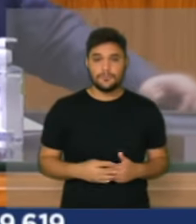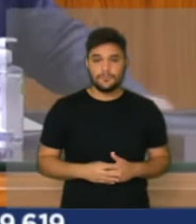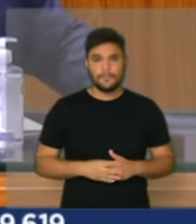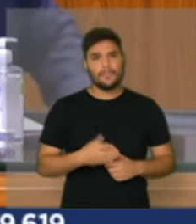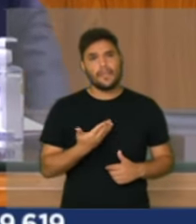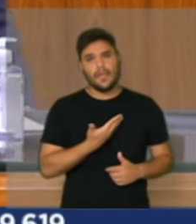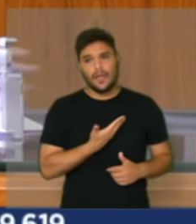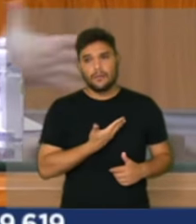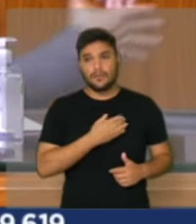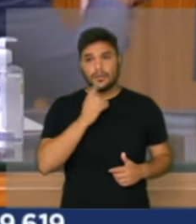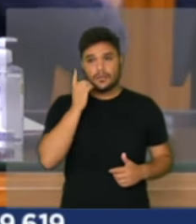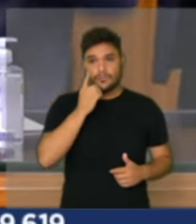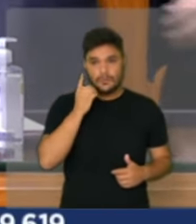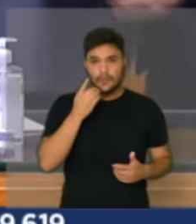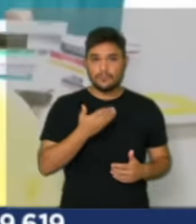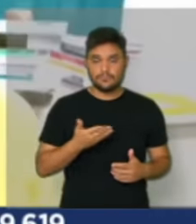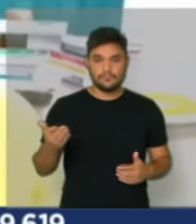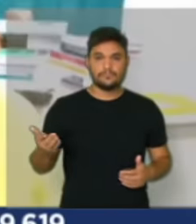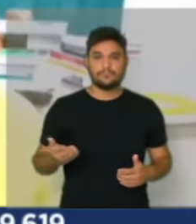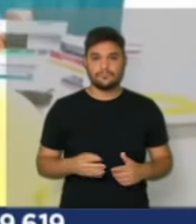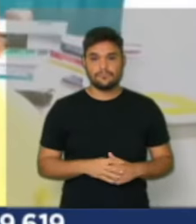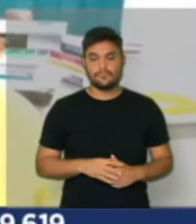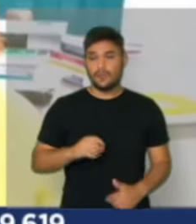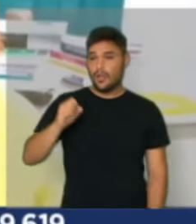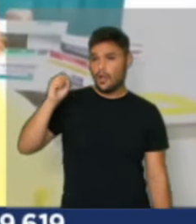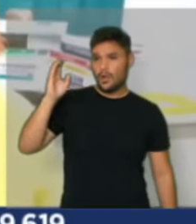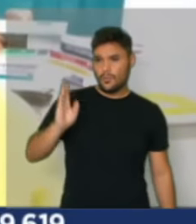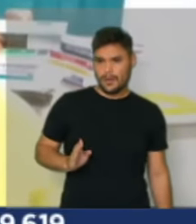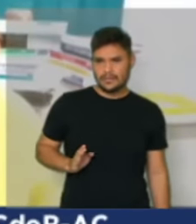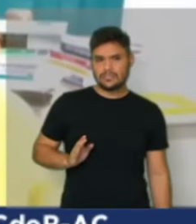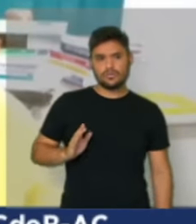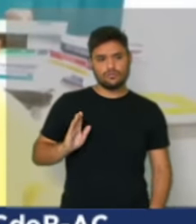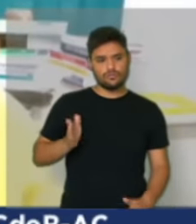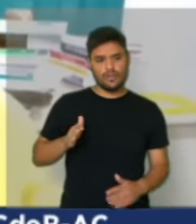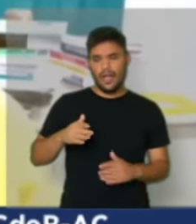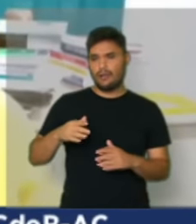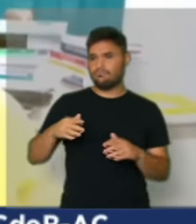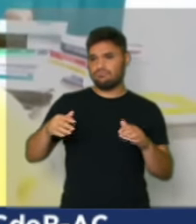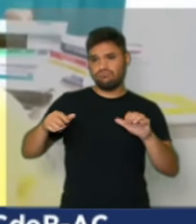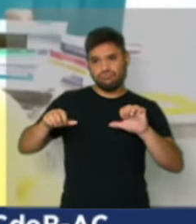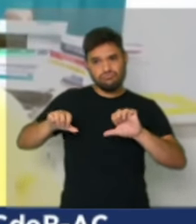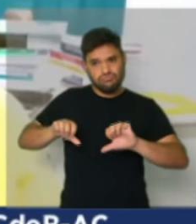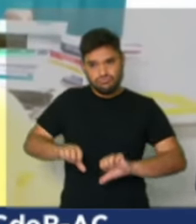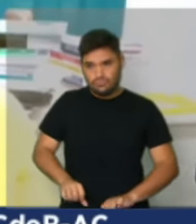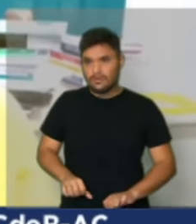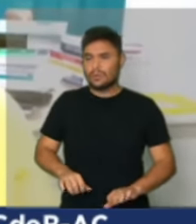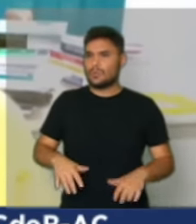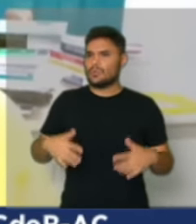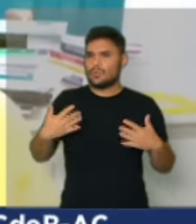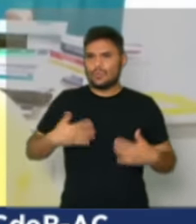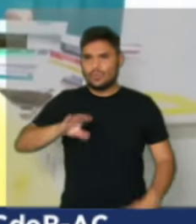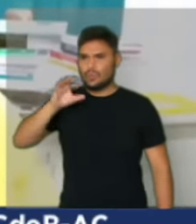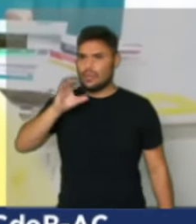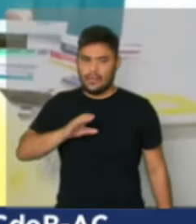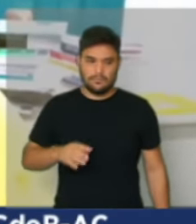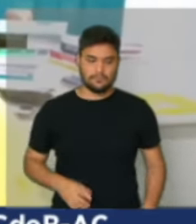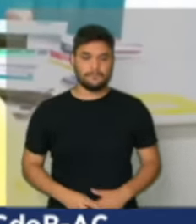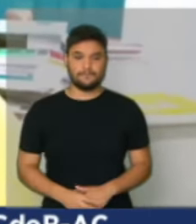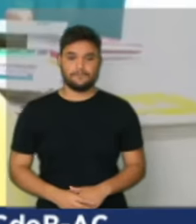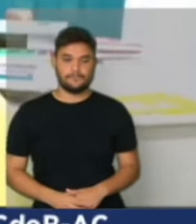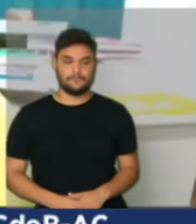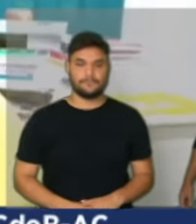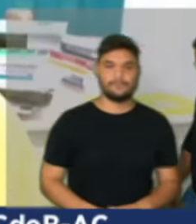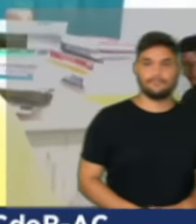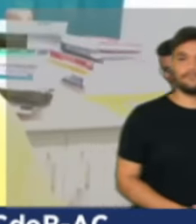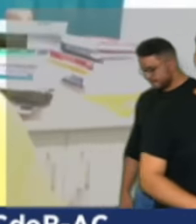colegas parlamentares, o Brasil desce ladeira abaixo de forma acelerada porque o